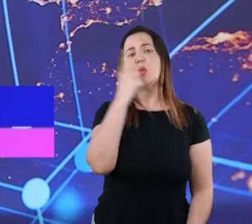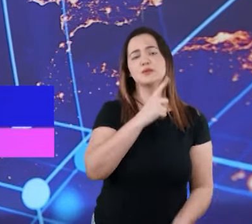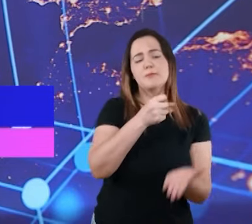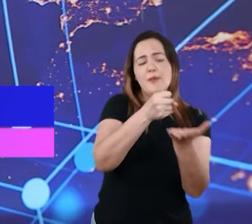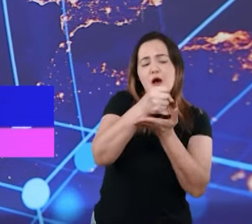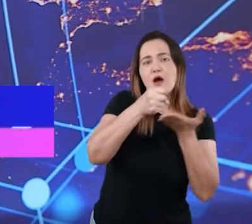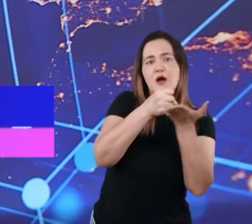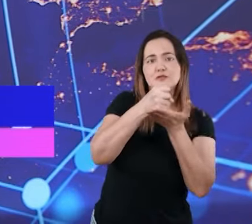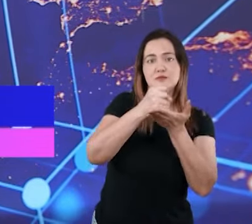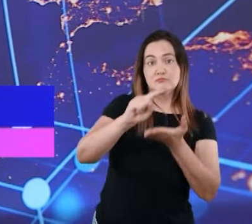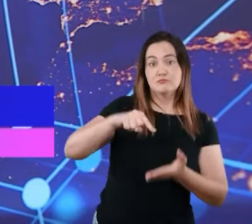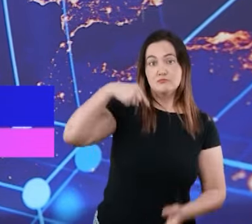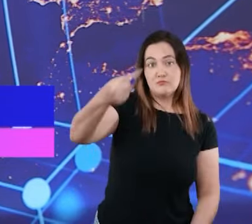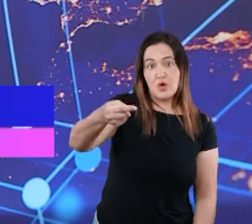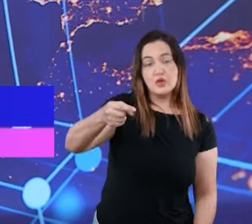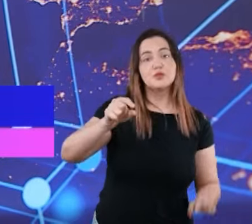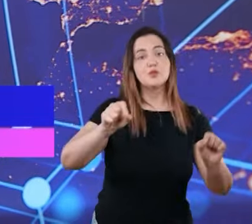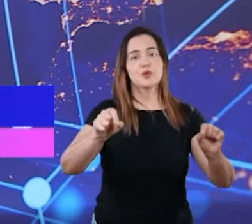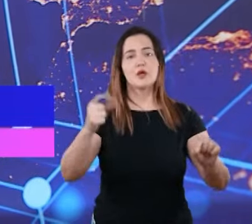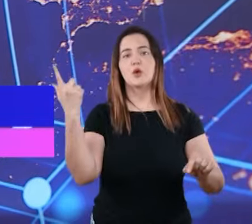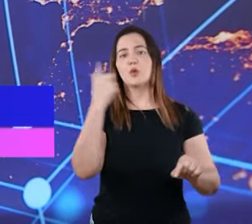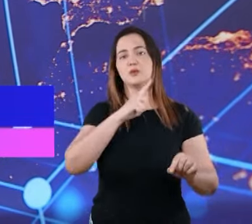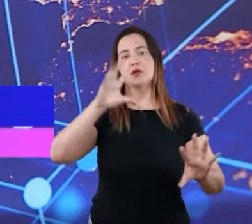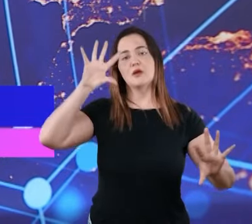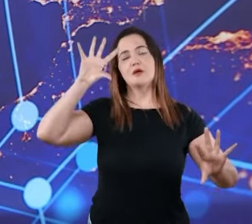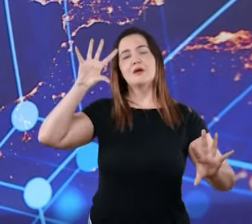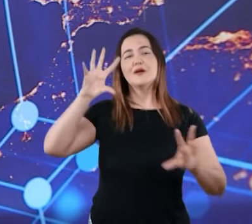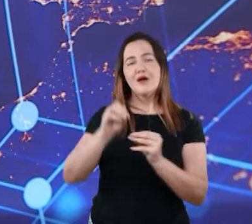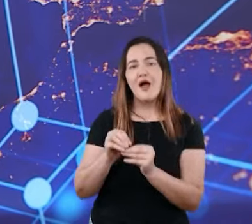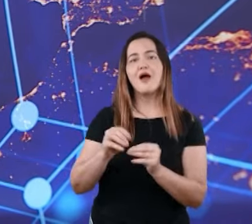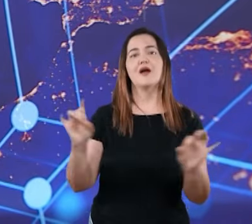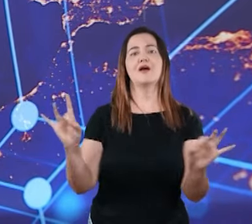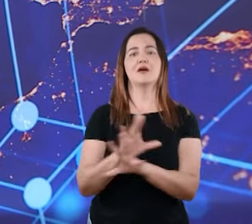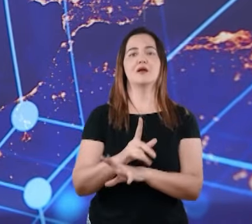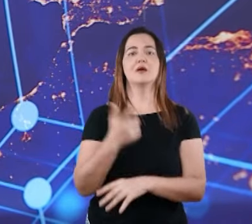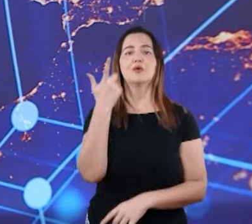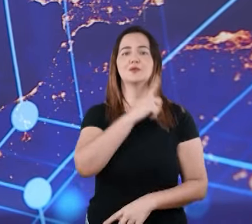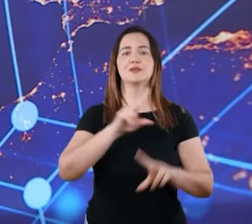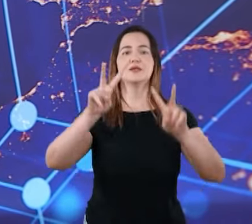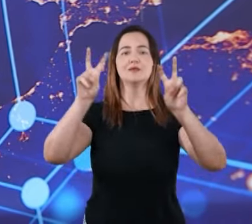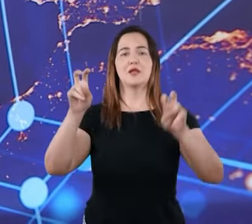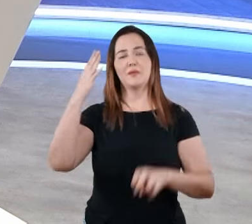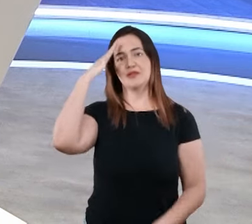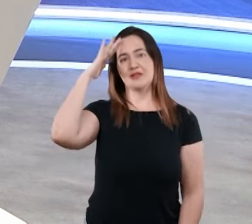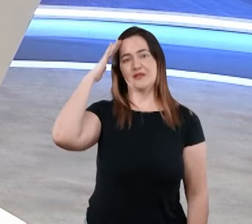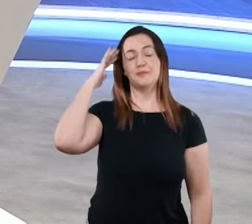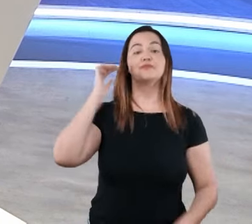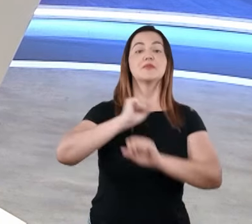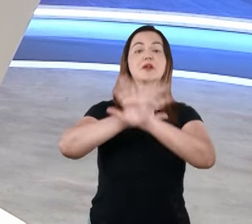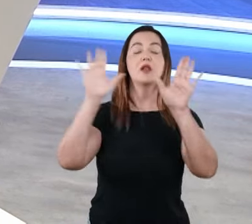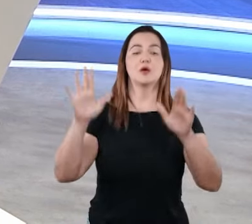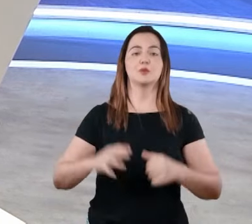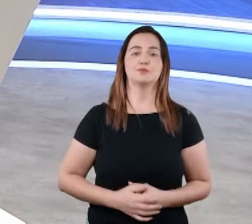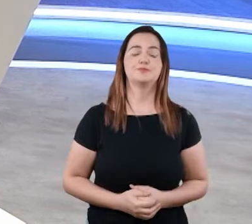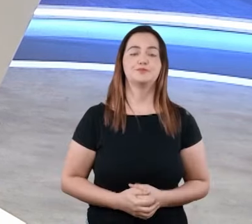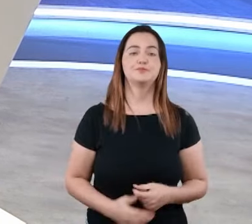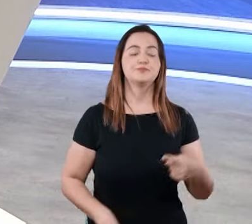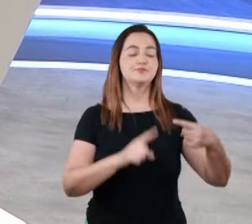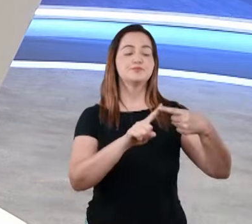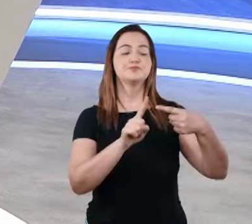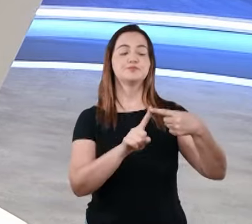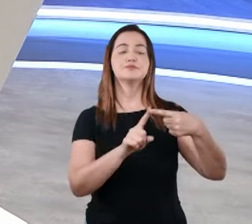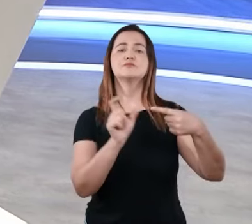dimensão do inferno, e no próximo programa, nós vamos concluir esse importante tema. Vamos ao primeiro